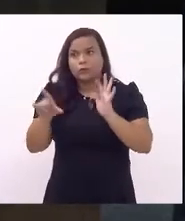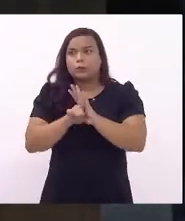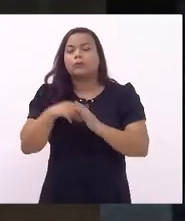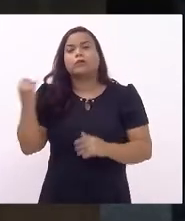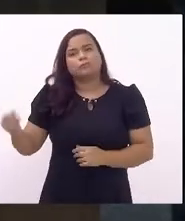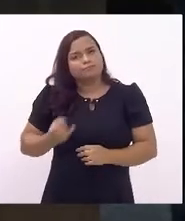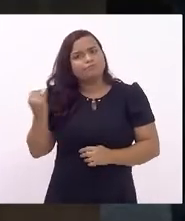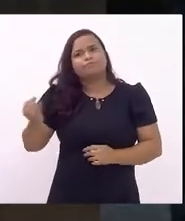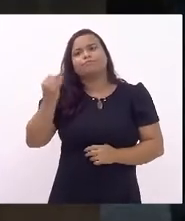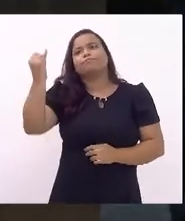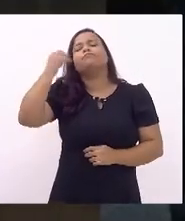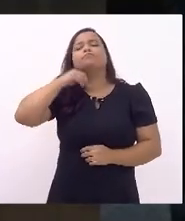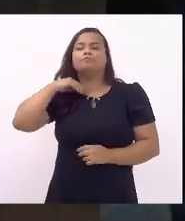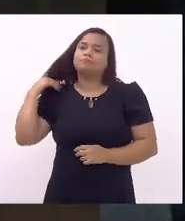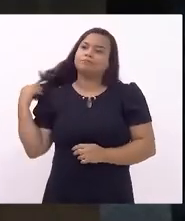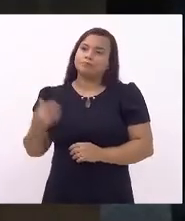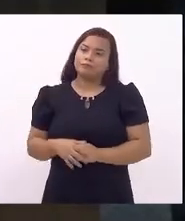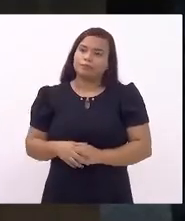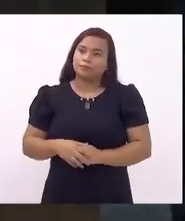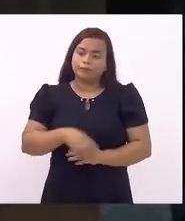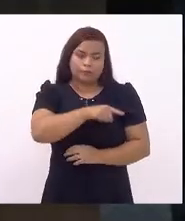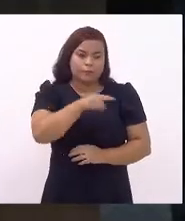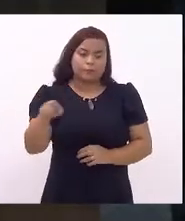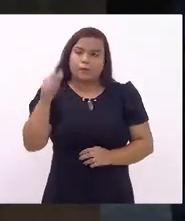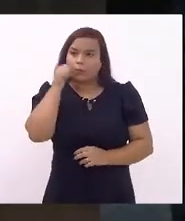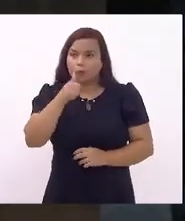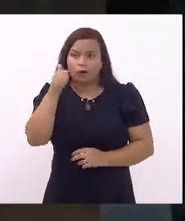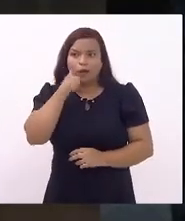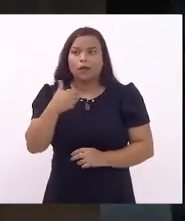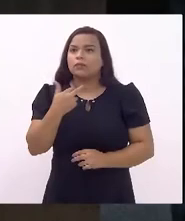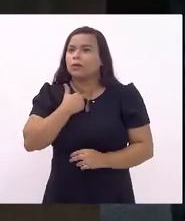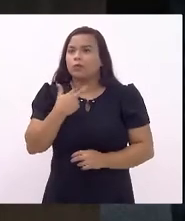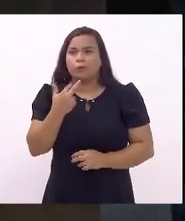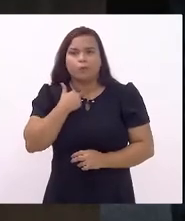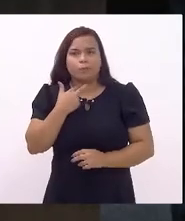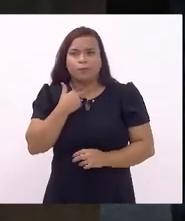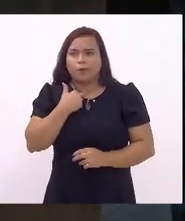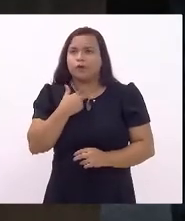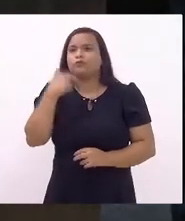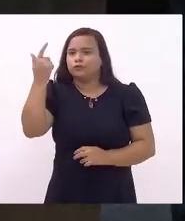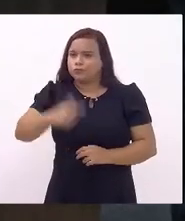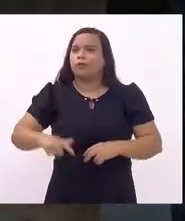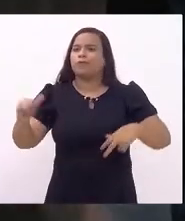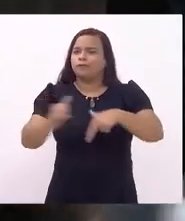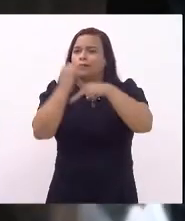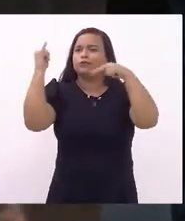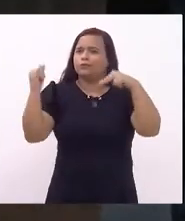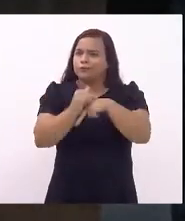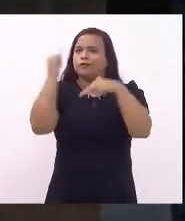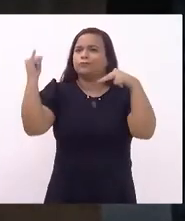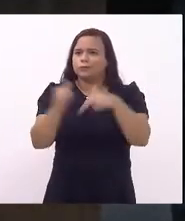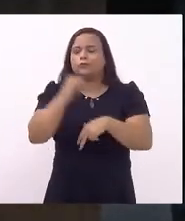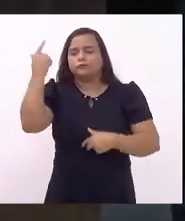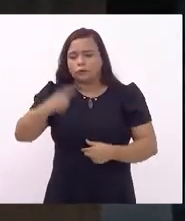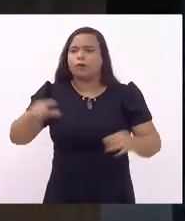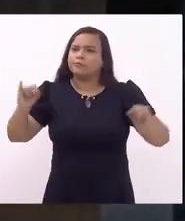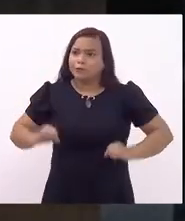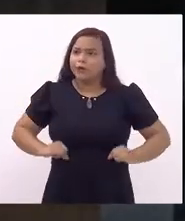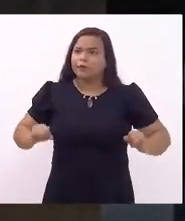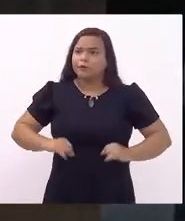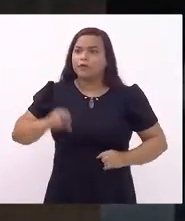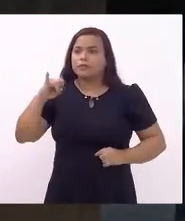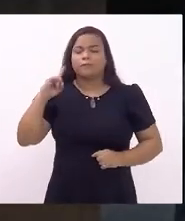afinal de contas, essas mulheres não podem ser revitimizadas quando vão procurar ajuda,